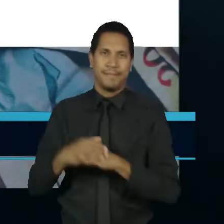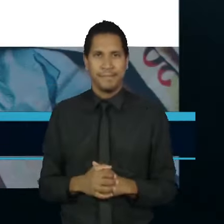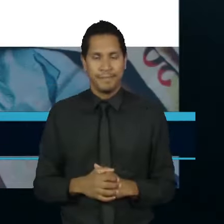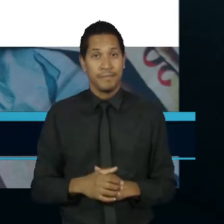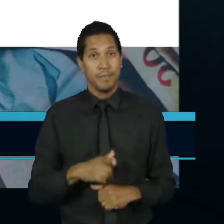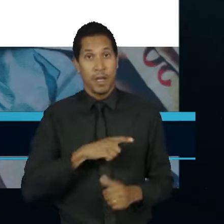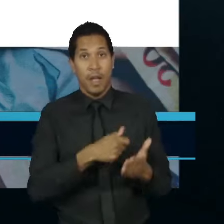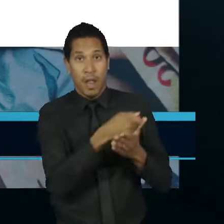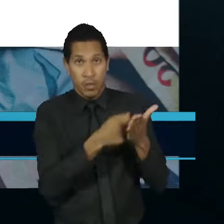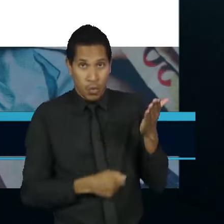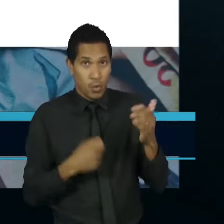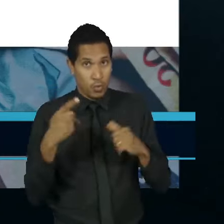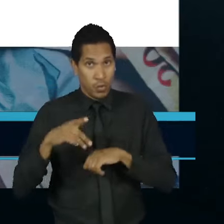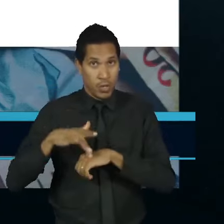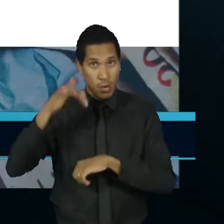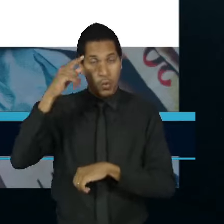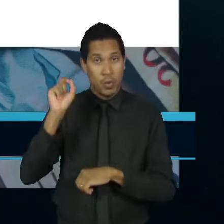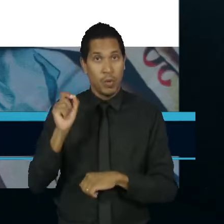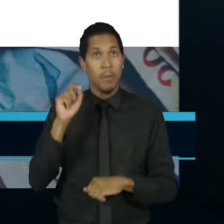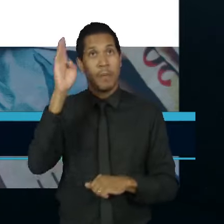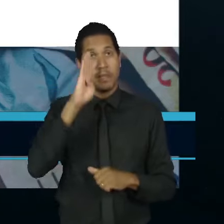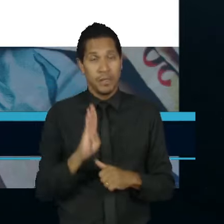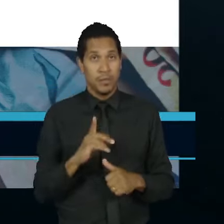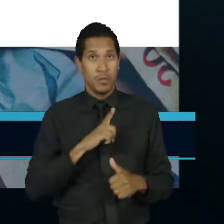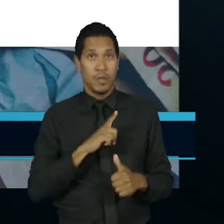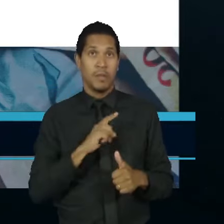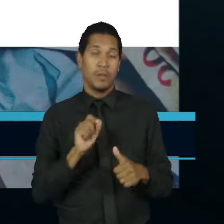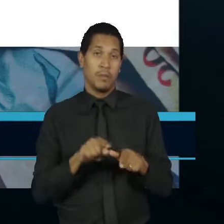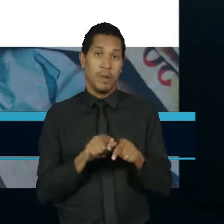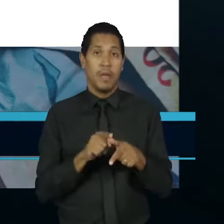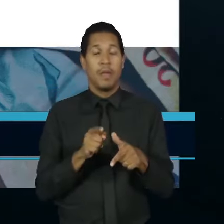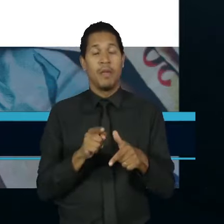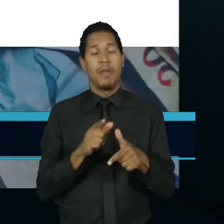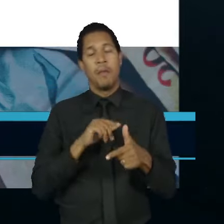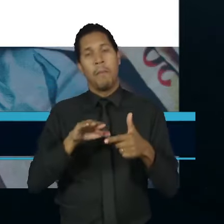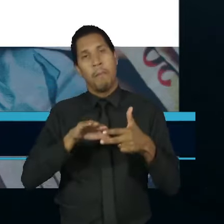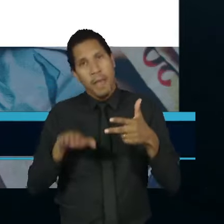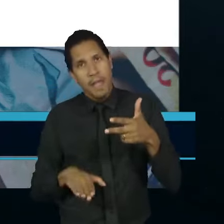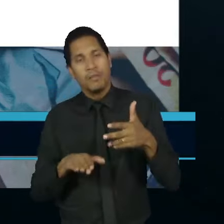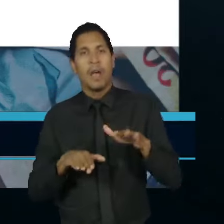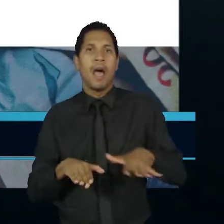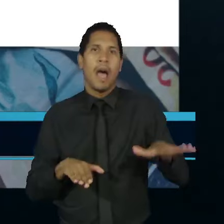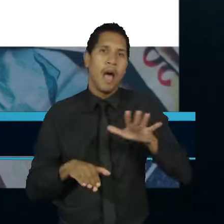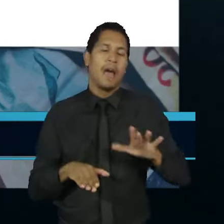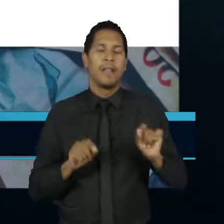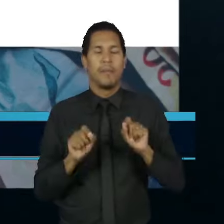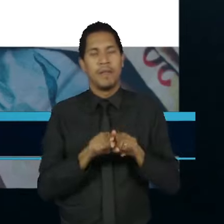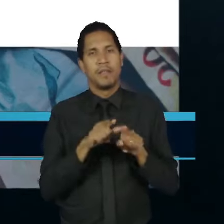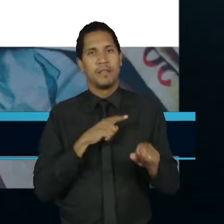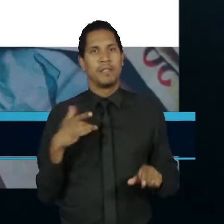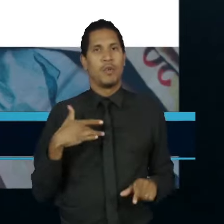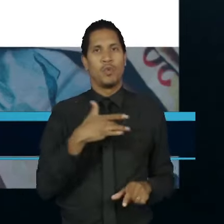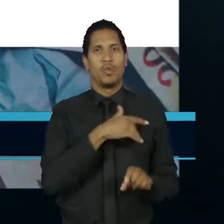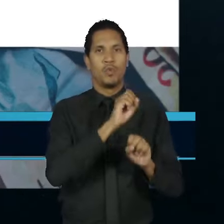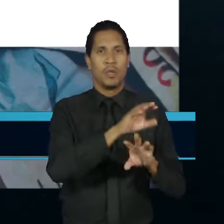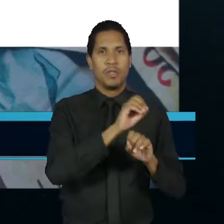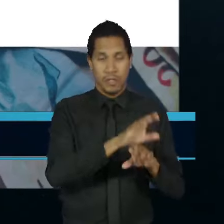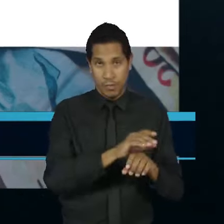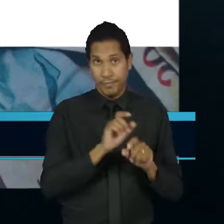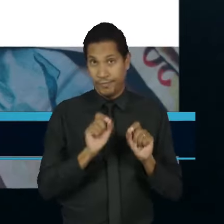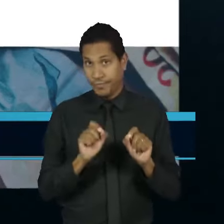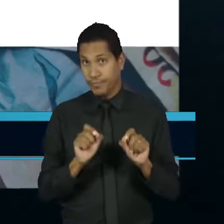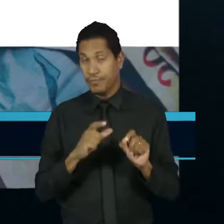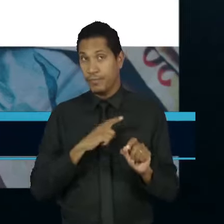Tesouro Nacional mostrou ainda que o Brasil gasta menos do que a média internacional nas áreas de saúde e educação, o que a Transparência